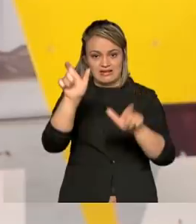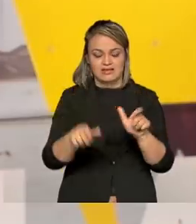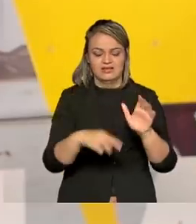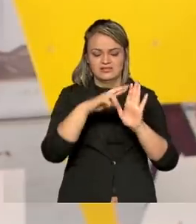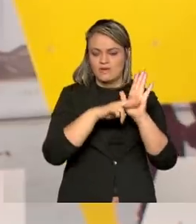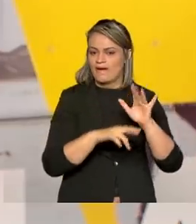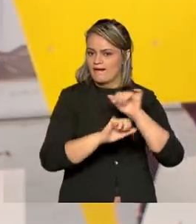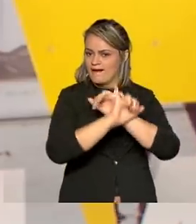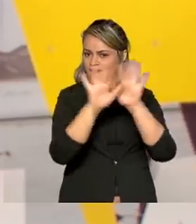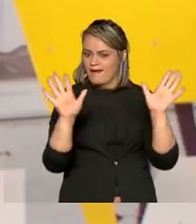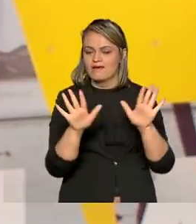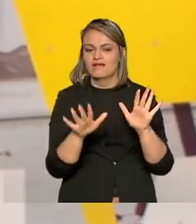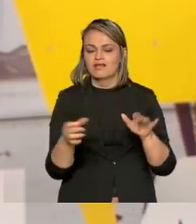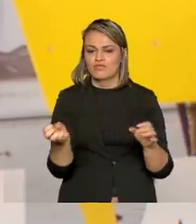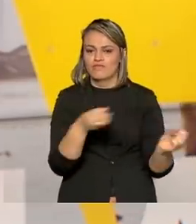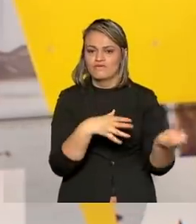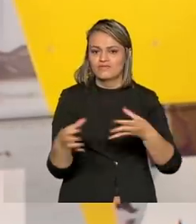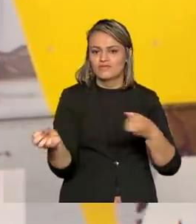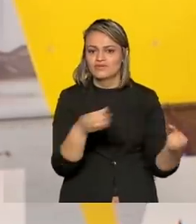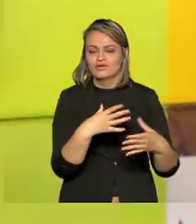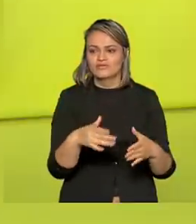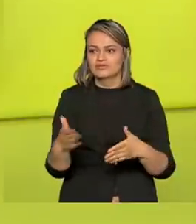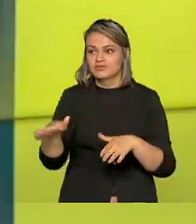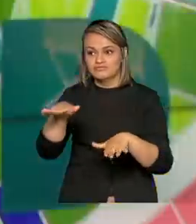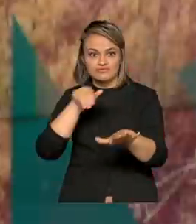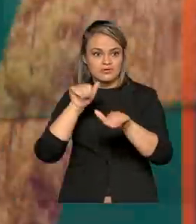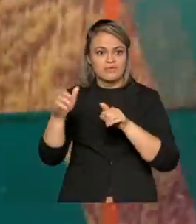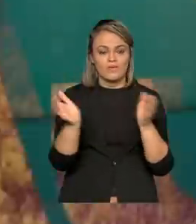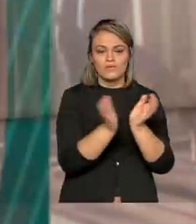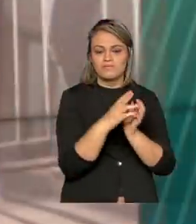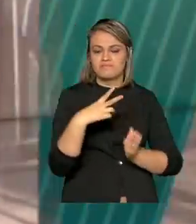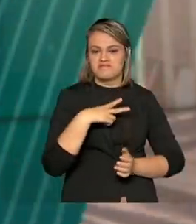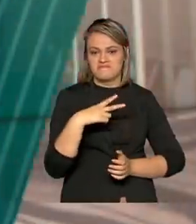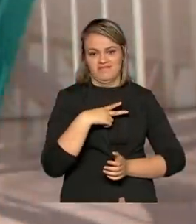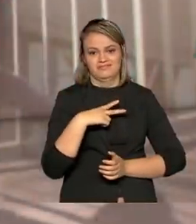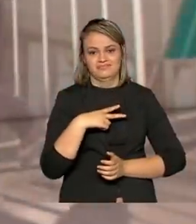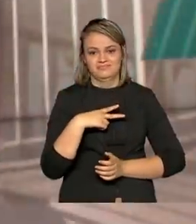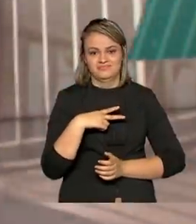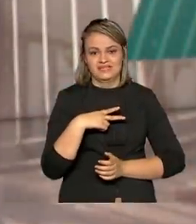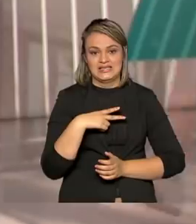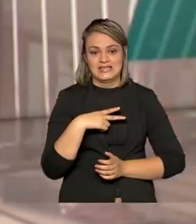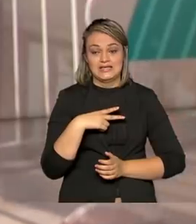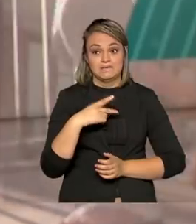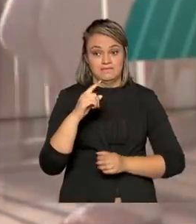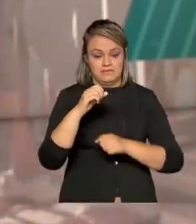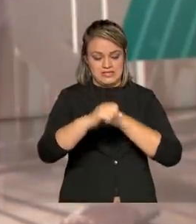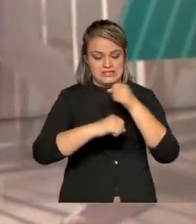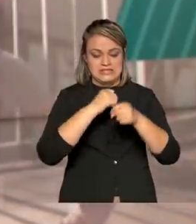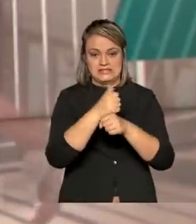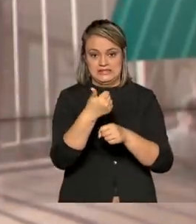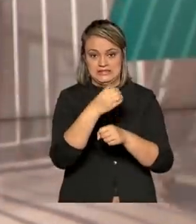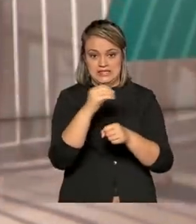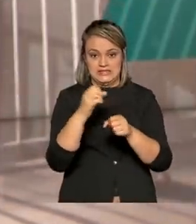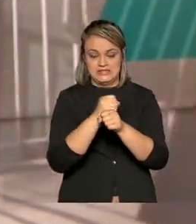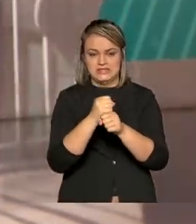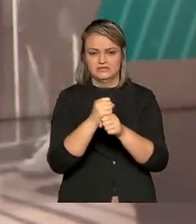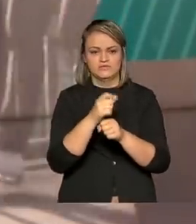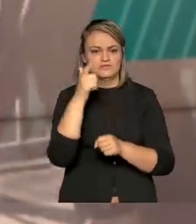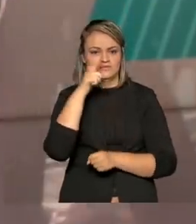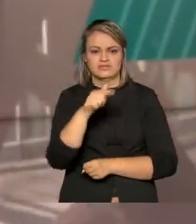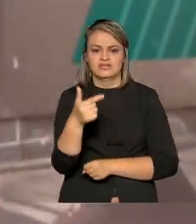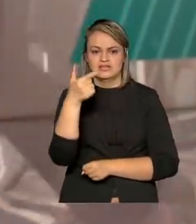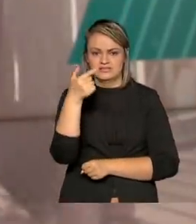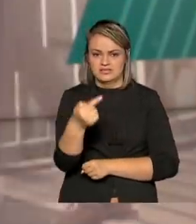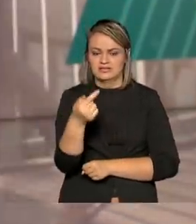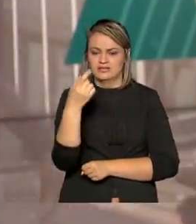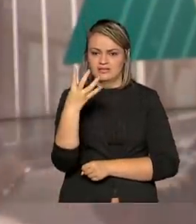transparentes e inovadoras que devem atrair a iniciativa privada. Para a próxima década, a estimativa é de 74